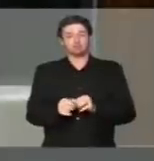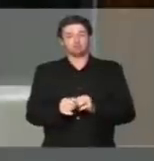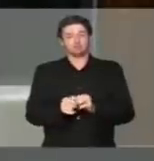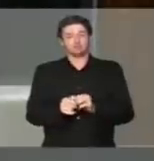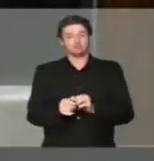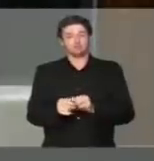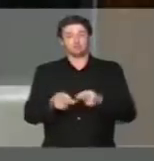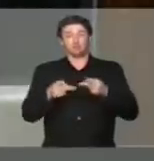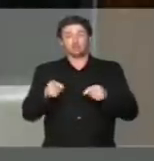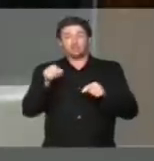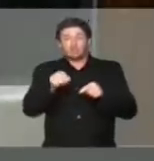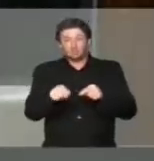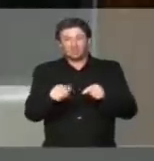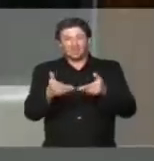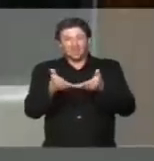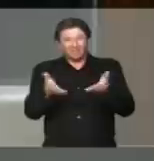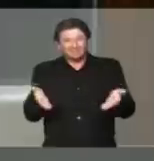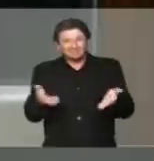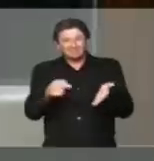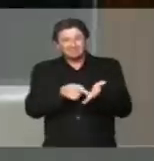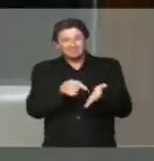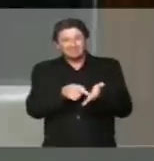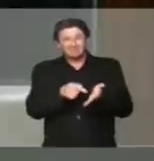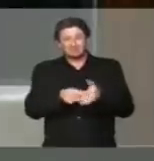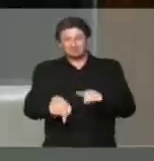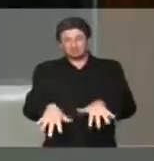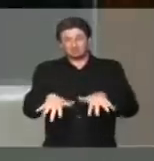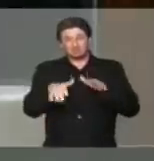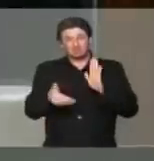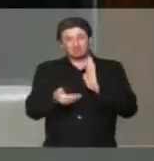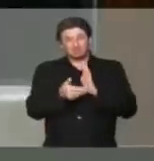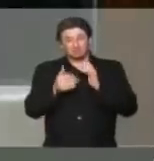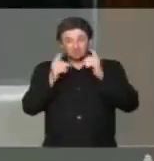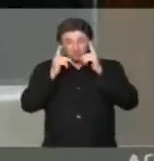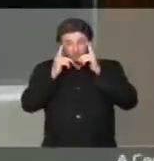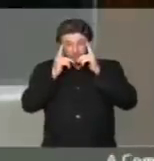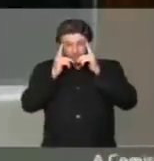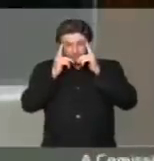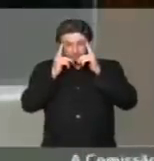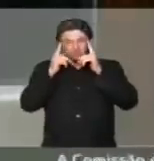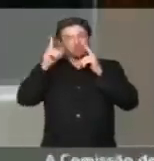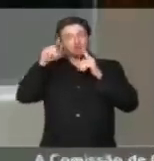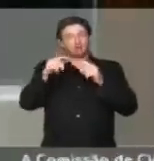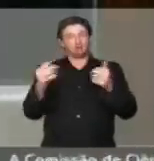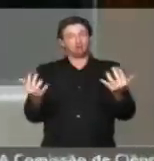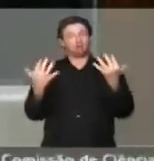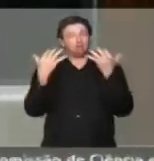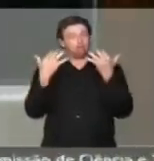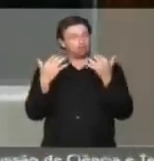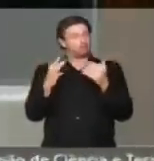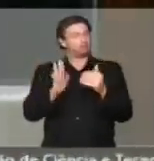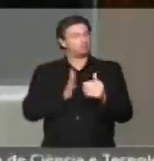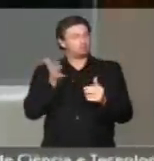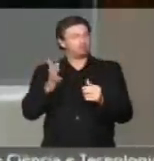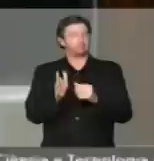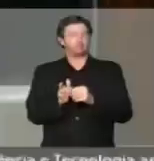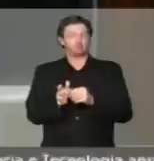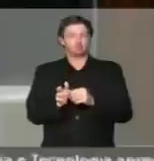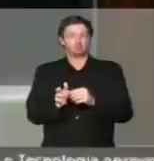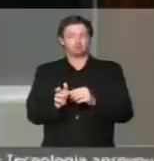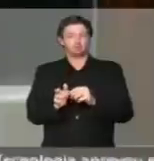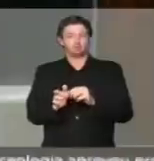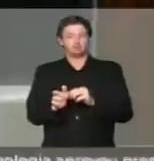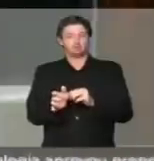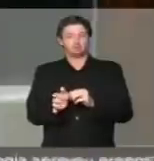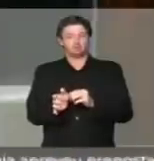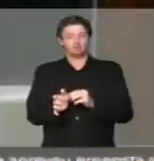desse projeto, tal como ele está, pelo plenário da Câmara, seria um escândalo. Quero, desde já,